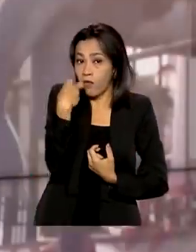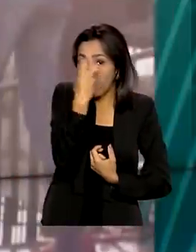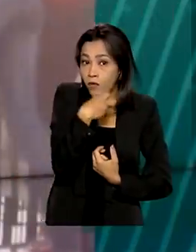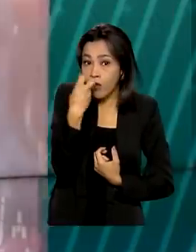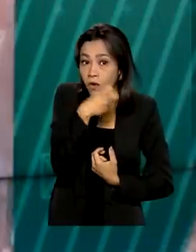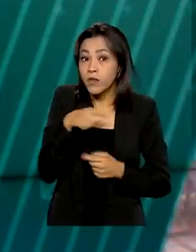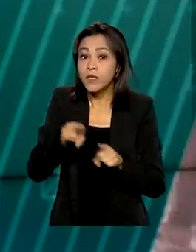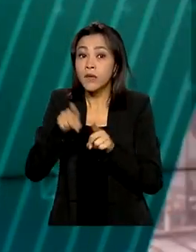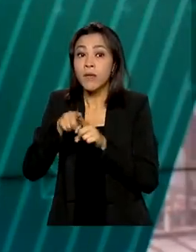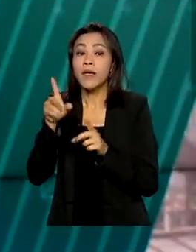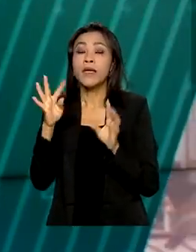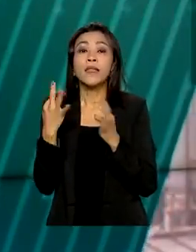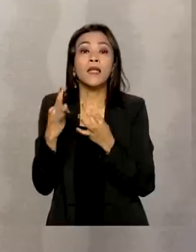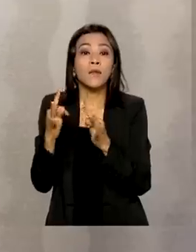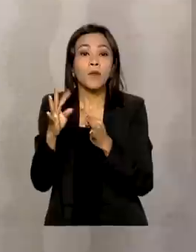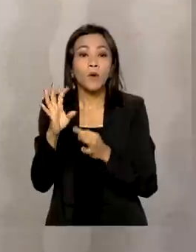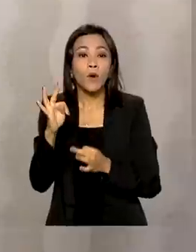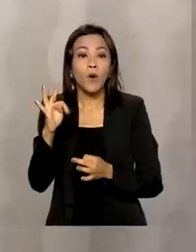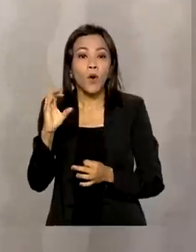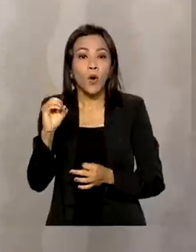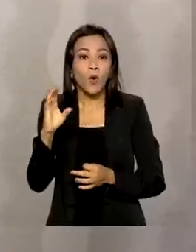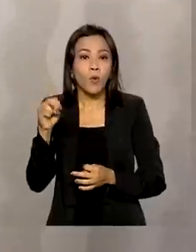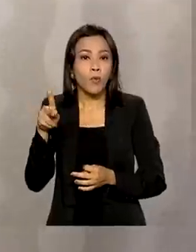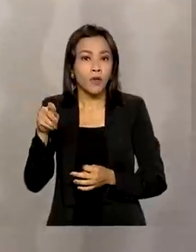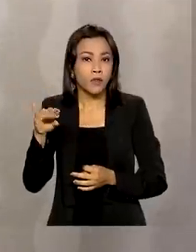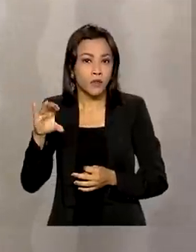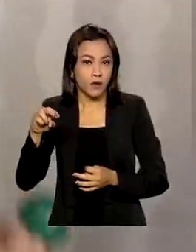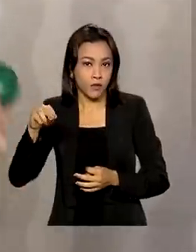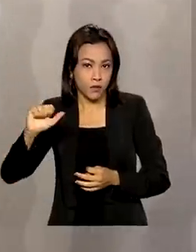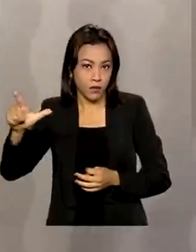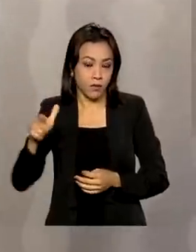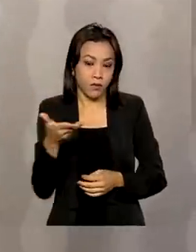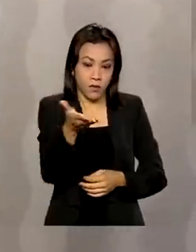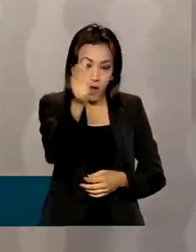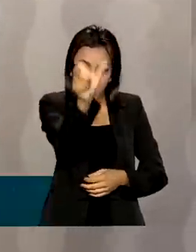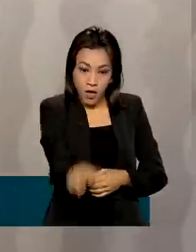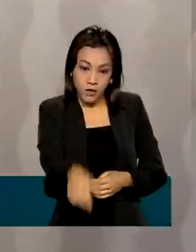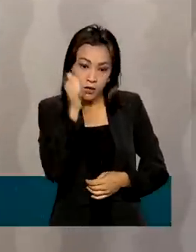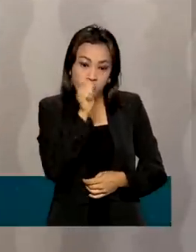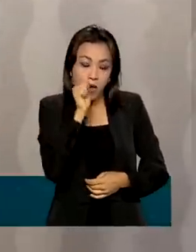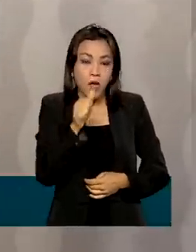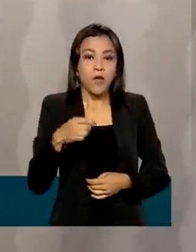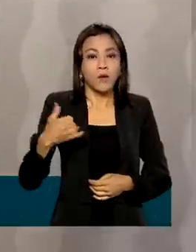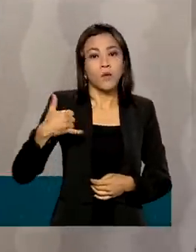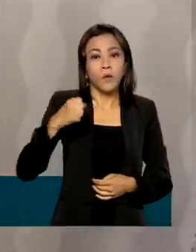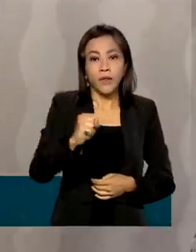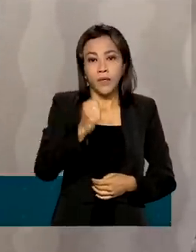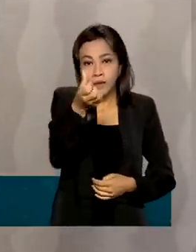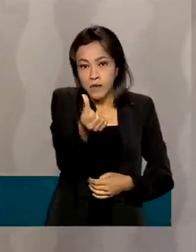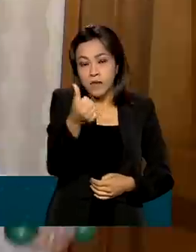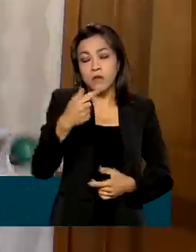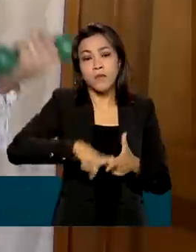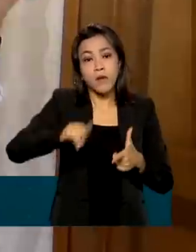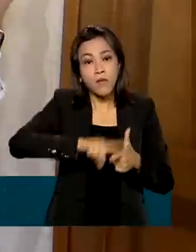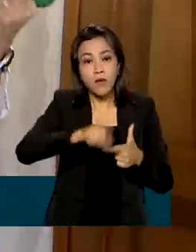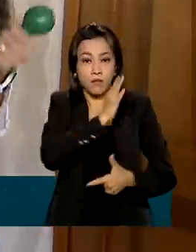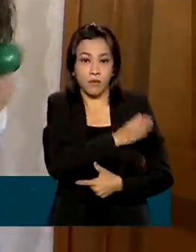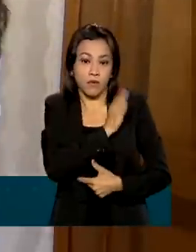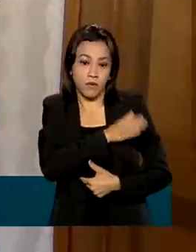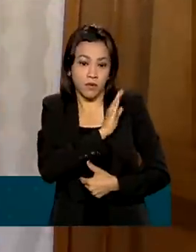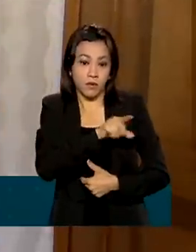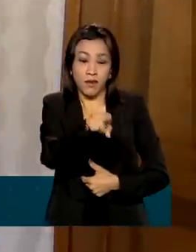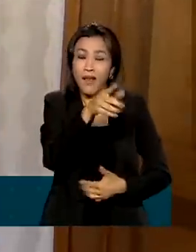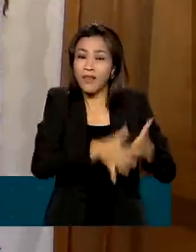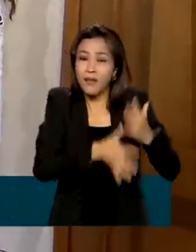e terapeutas ocupacionais. Com 86 anos, dona Bernadette sofre com problemas no coração, o que a